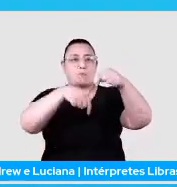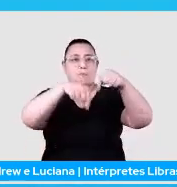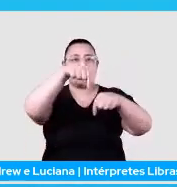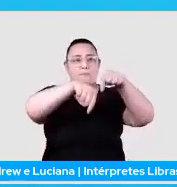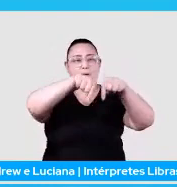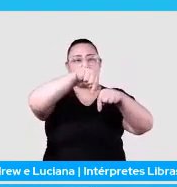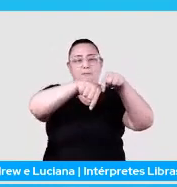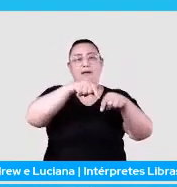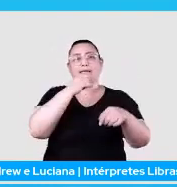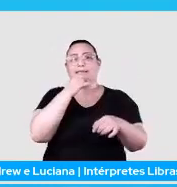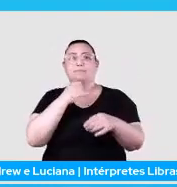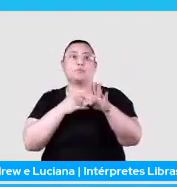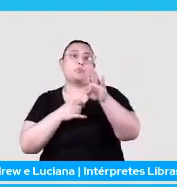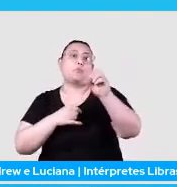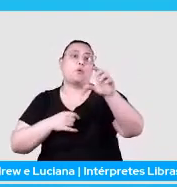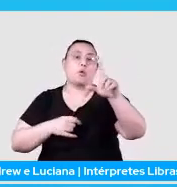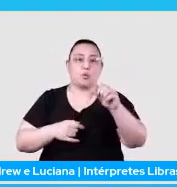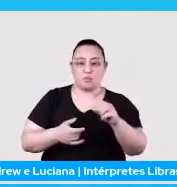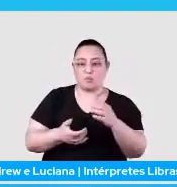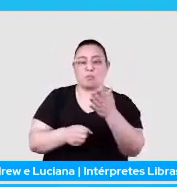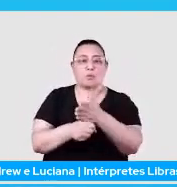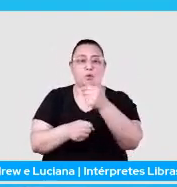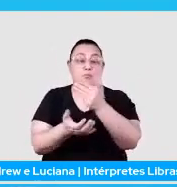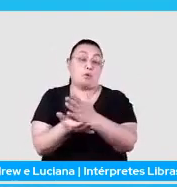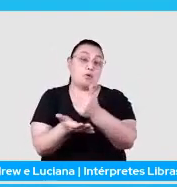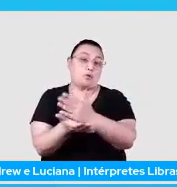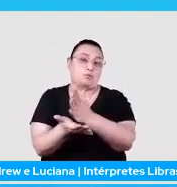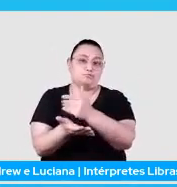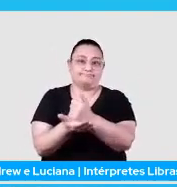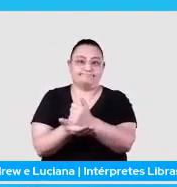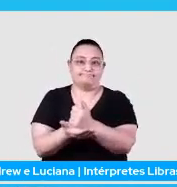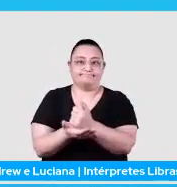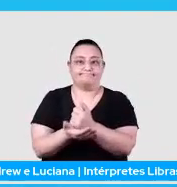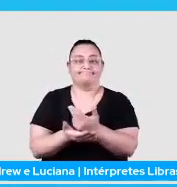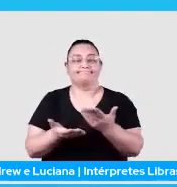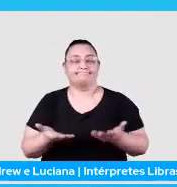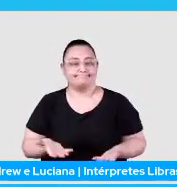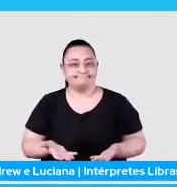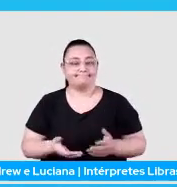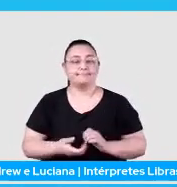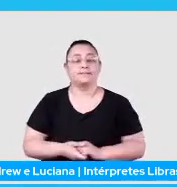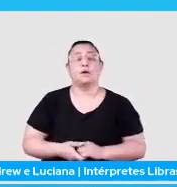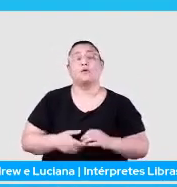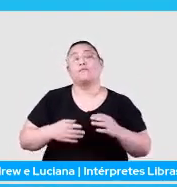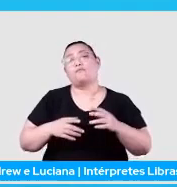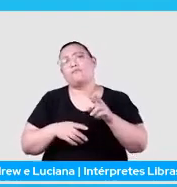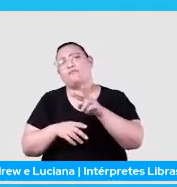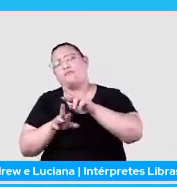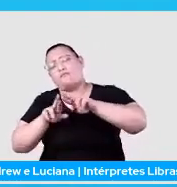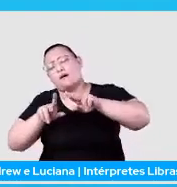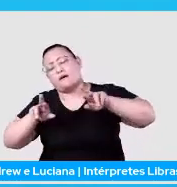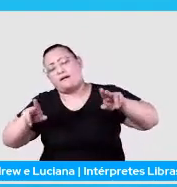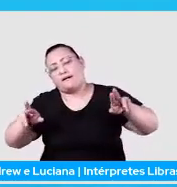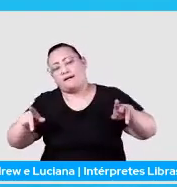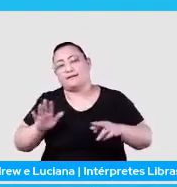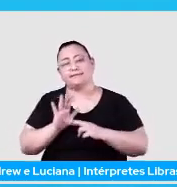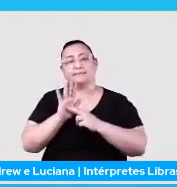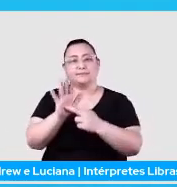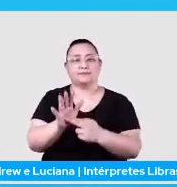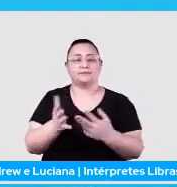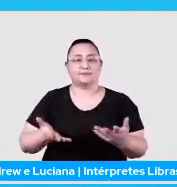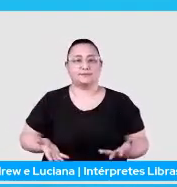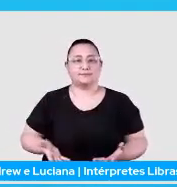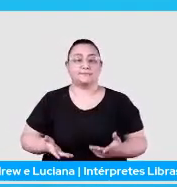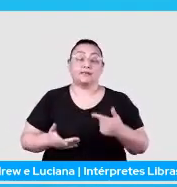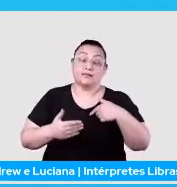bolo. E aí, disso, eu vou sair de várias representações, já tenho as palavras com representações, a